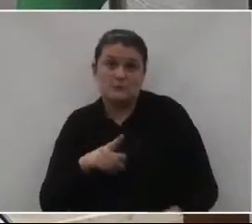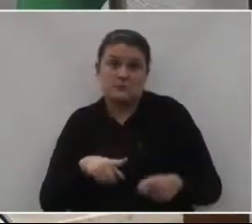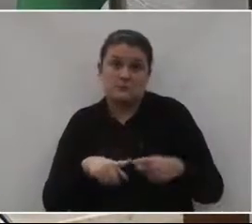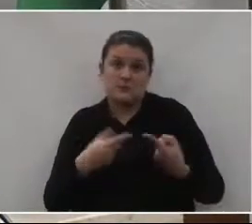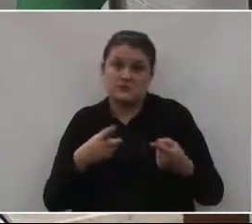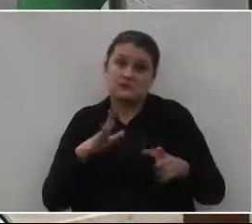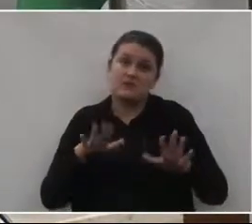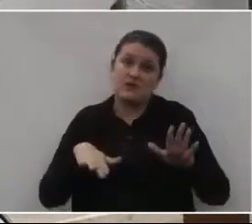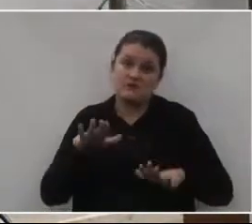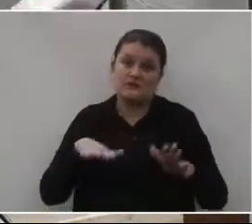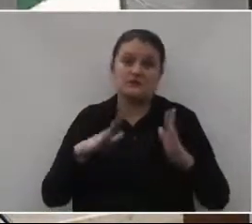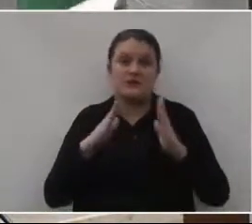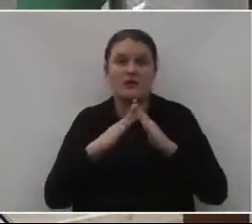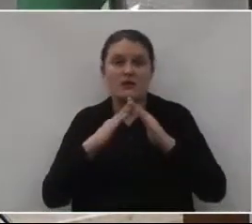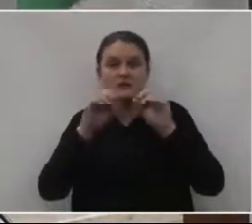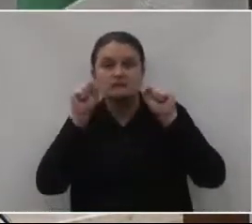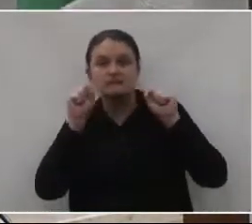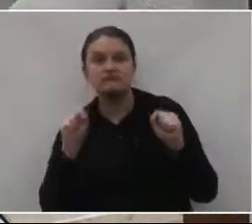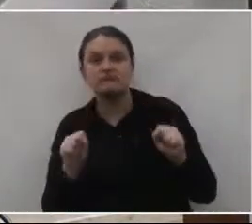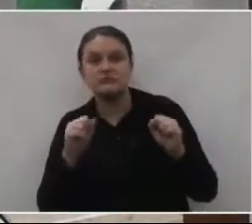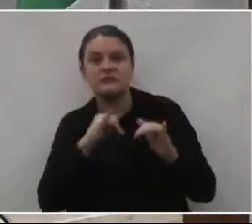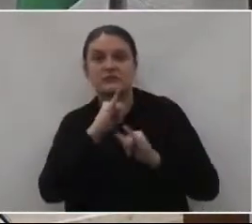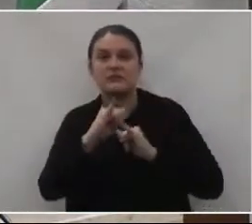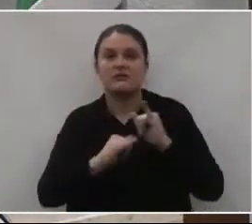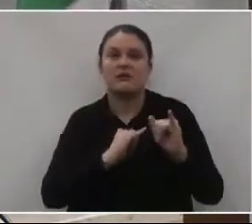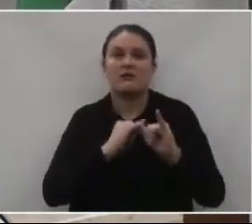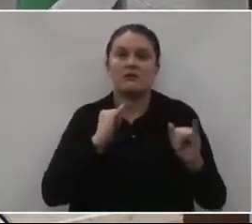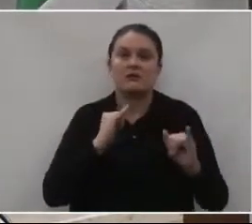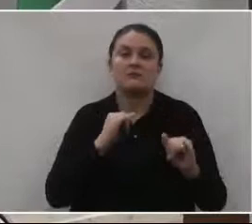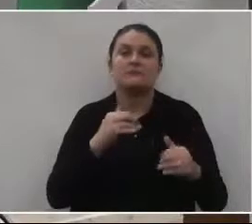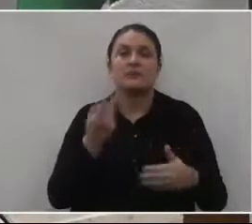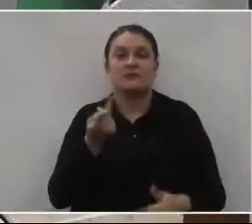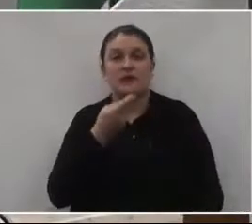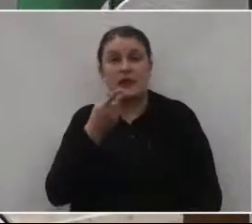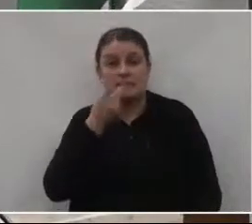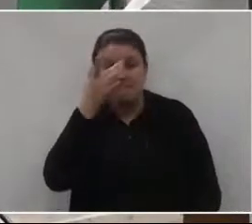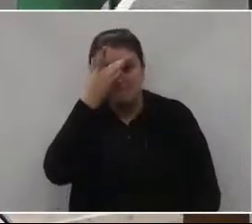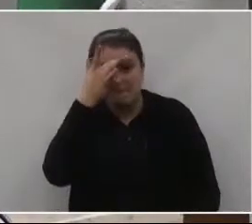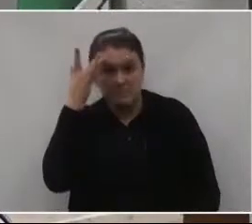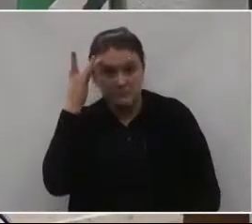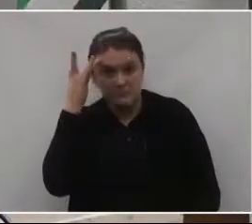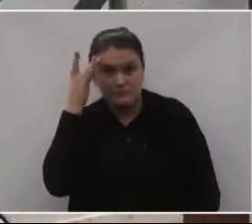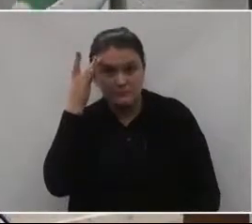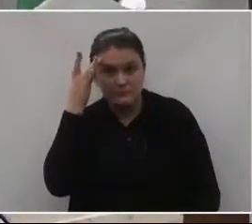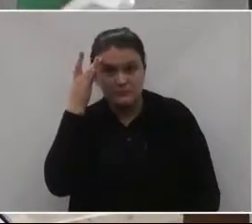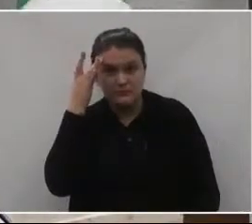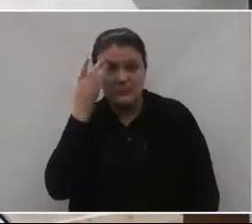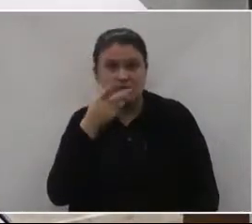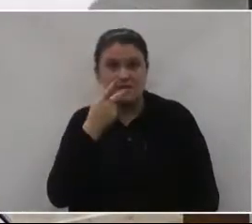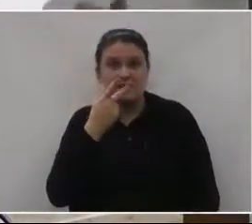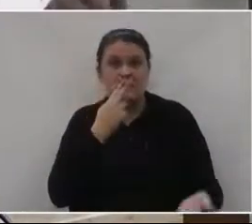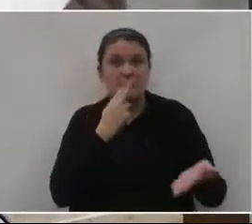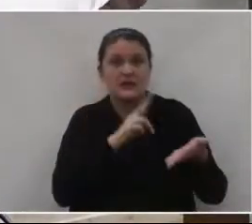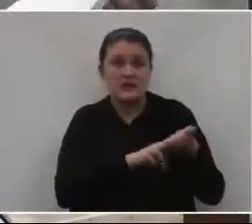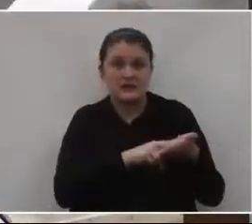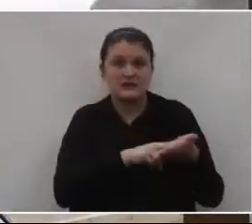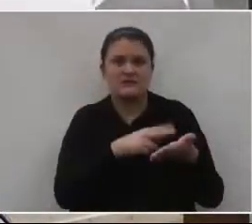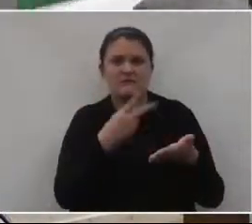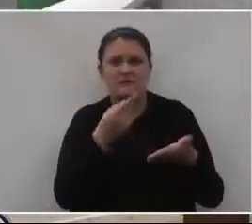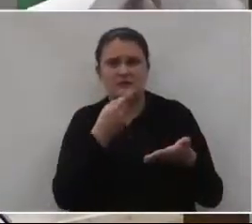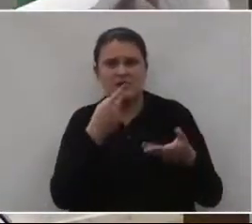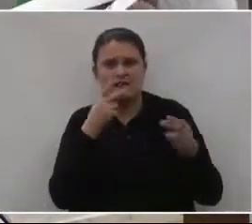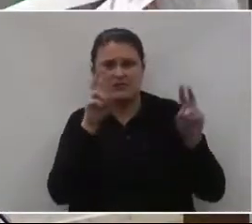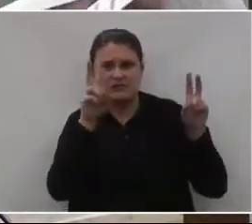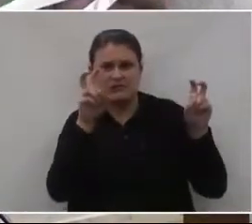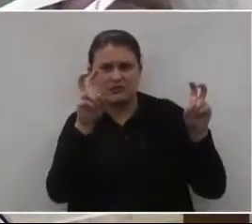talvez, em casa, olhando pela internet. Então, quero dizer para essa pessoa que, com relação à sua carta, falando